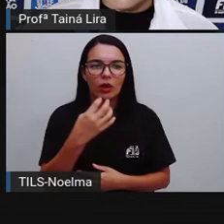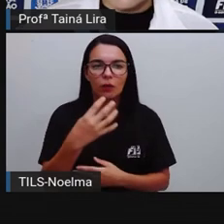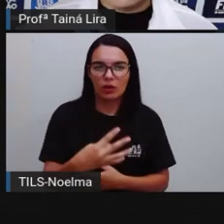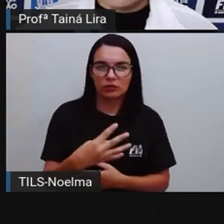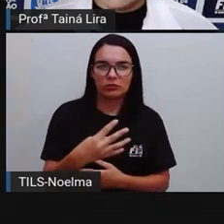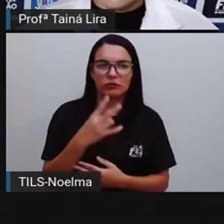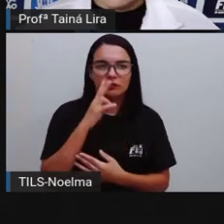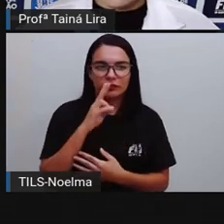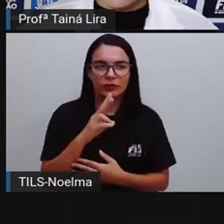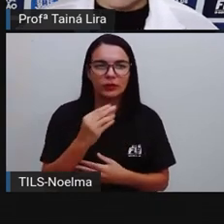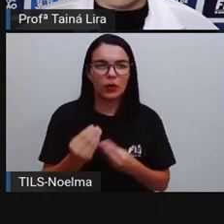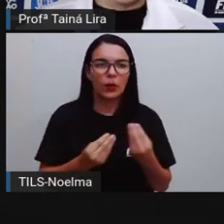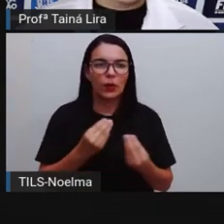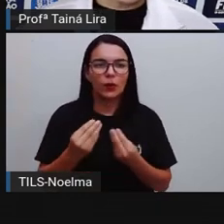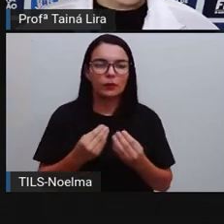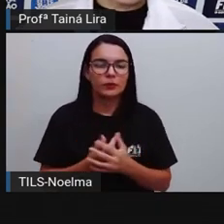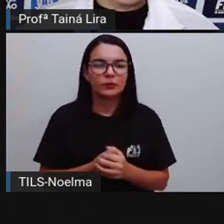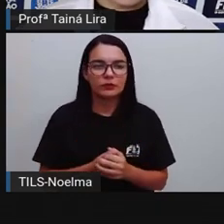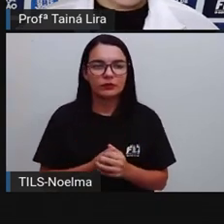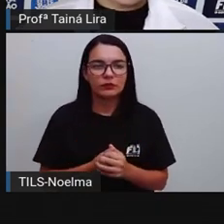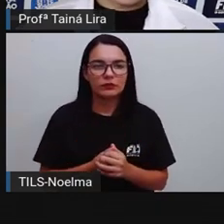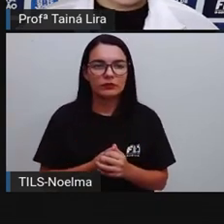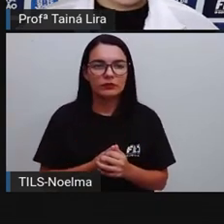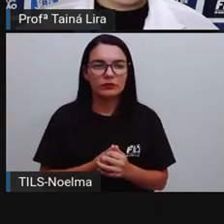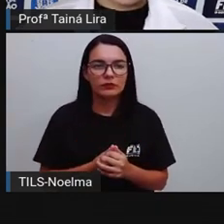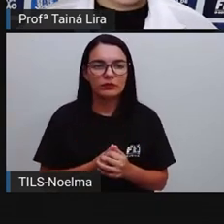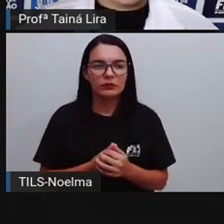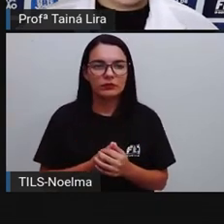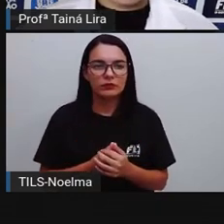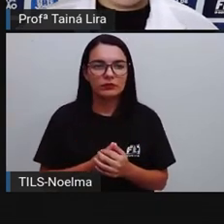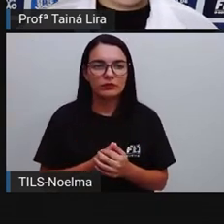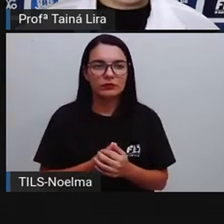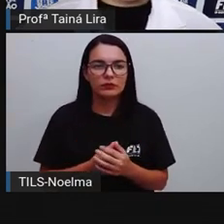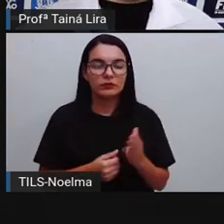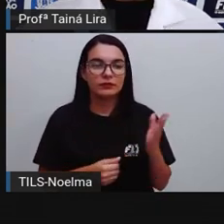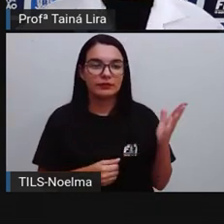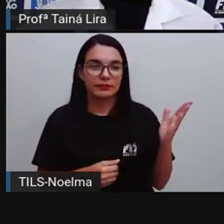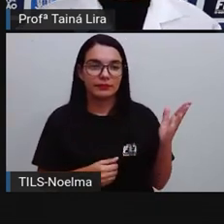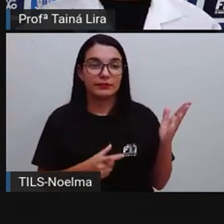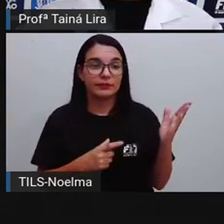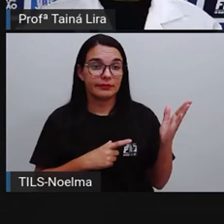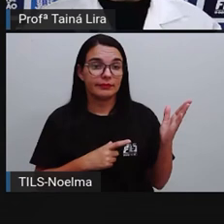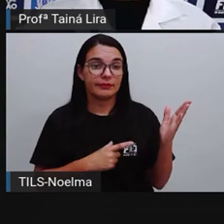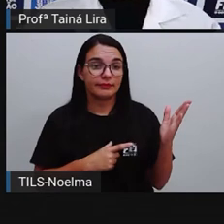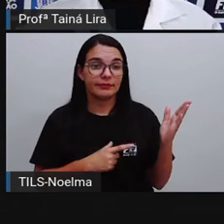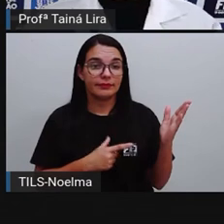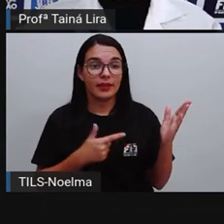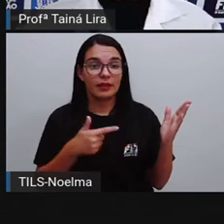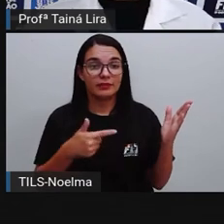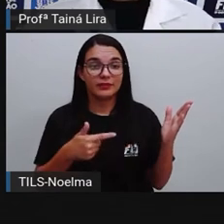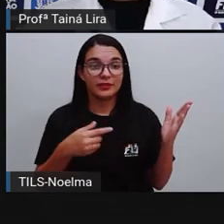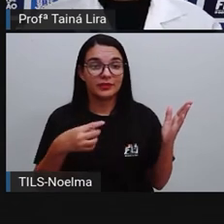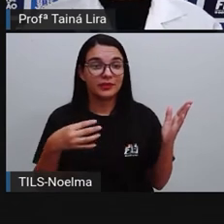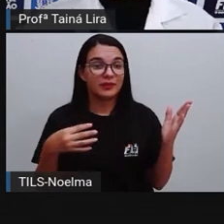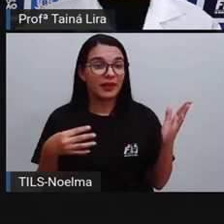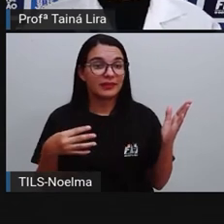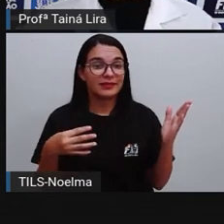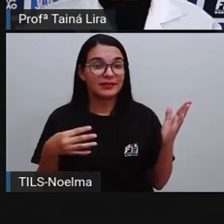vamos ver. Então, ó, o primeiro número que a pró trouxe com o algarismo 4, ó, o 24.